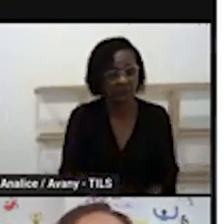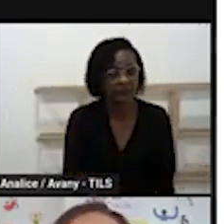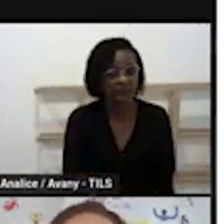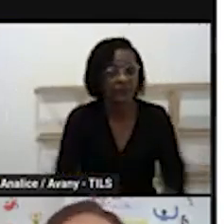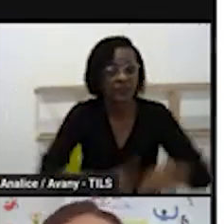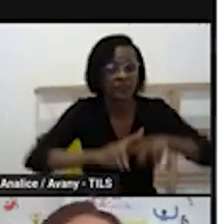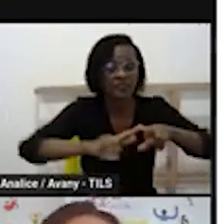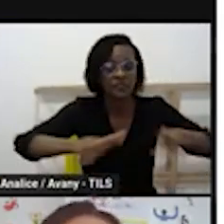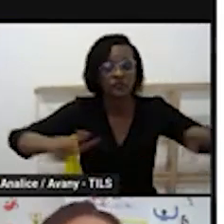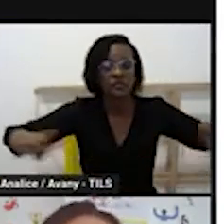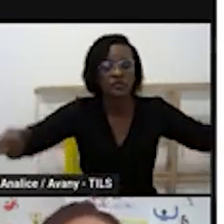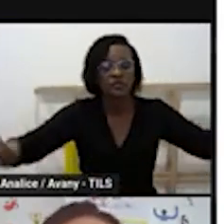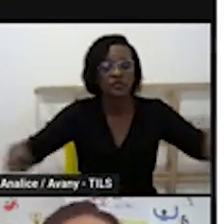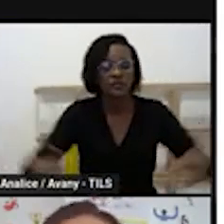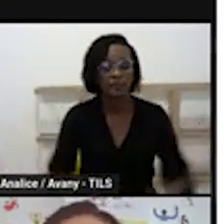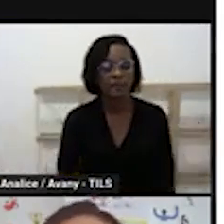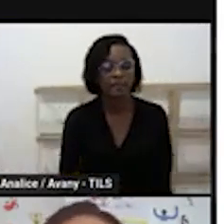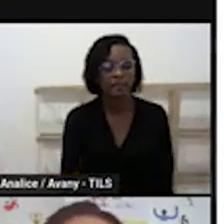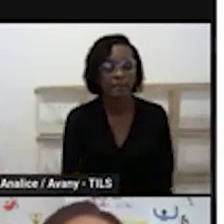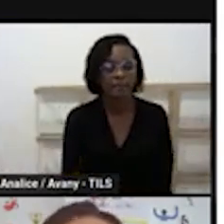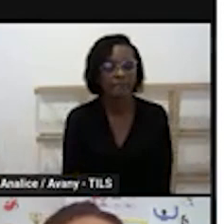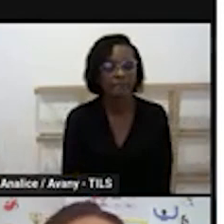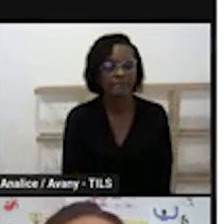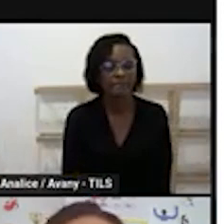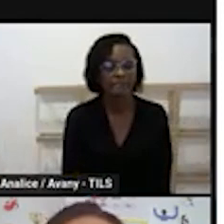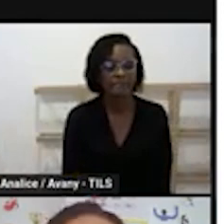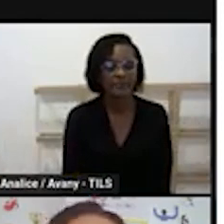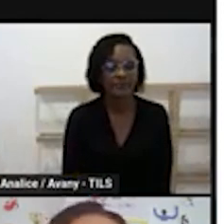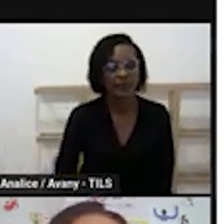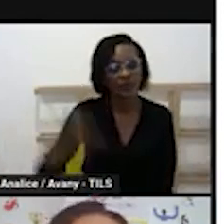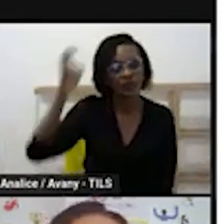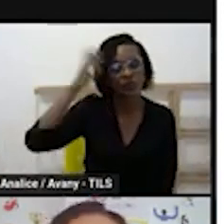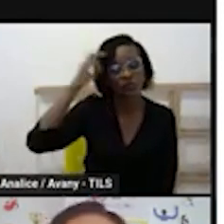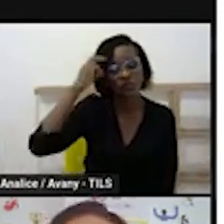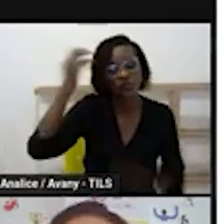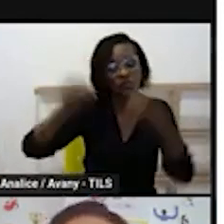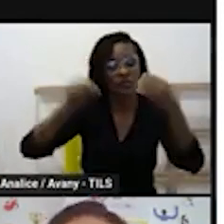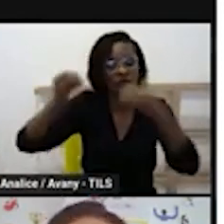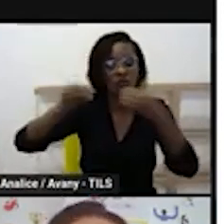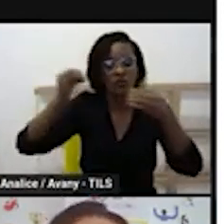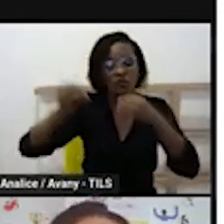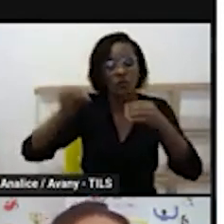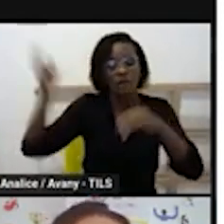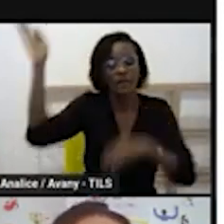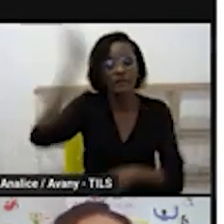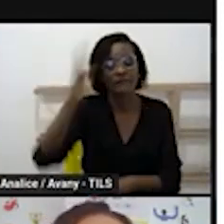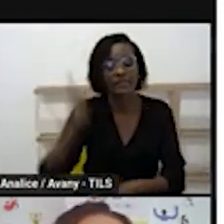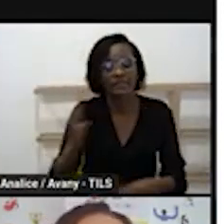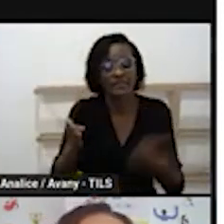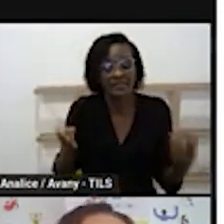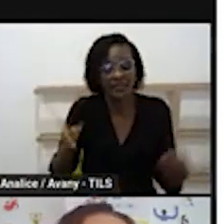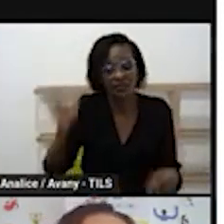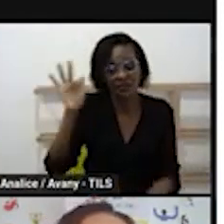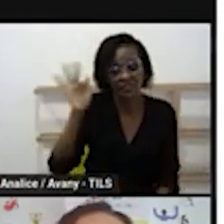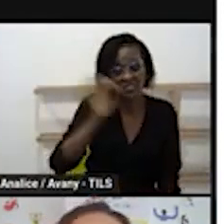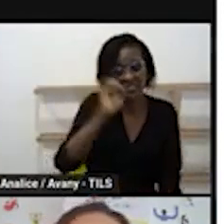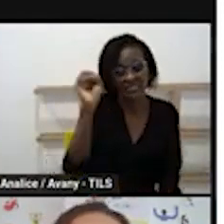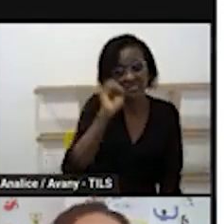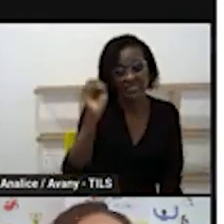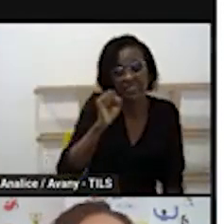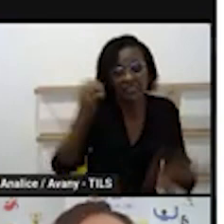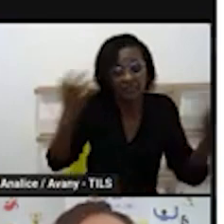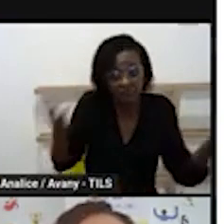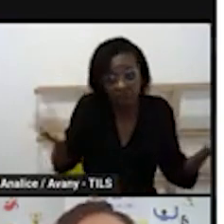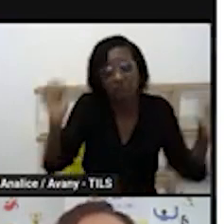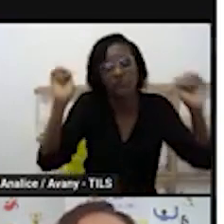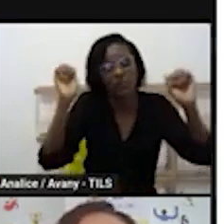a próprio contos da própria cultura né? nosso patrimônio cultural de Feira de Santana então pode entrar